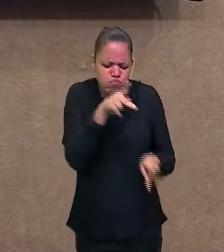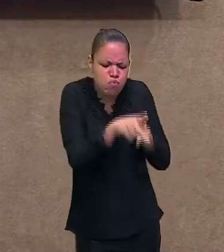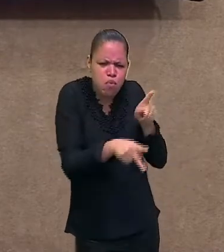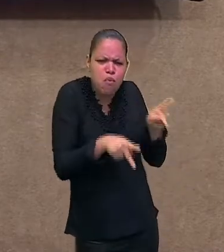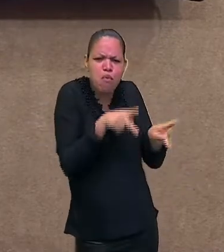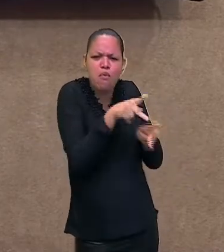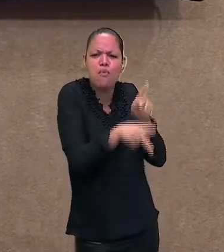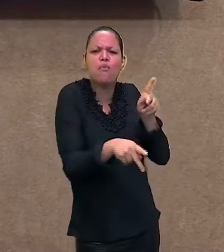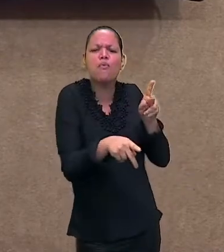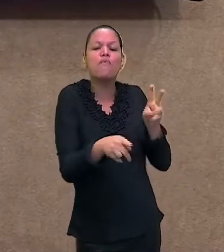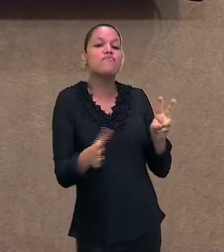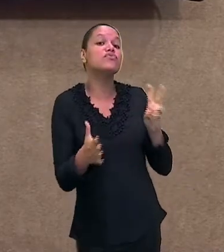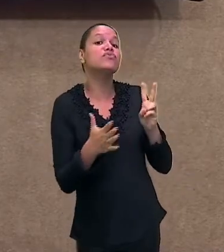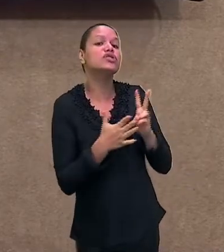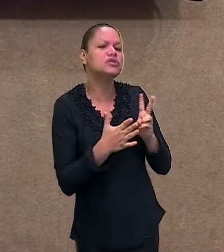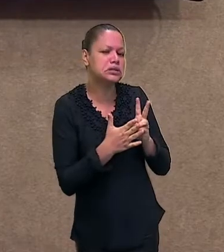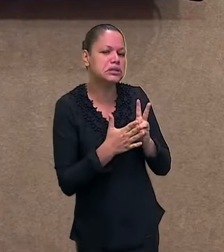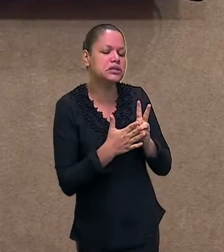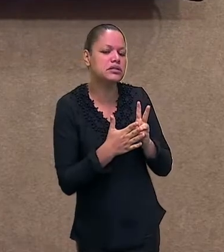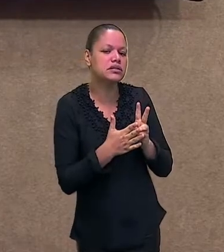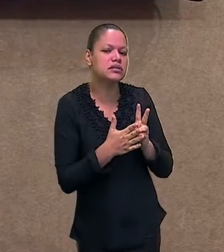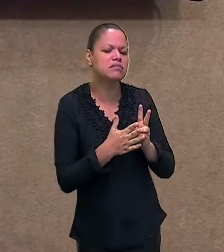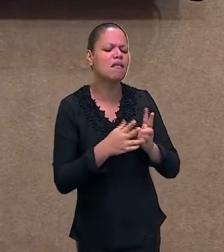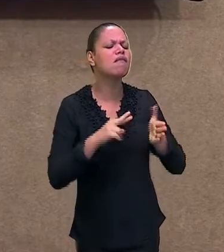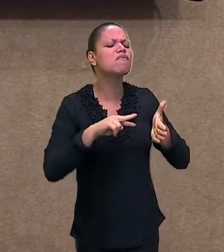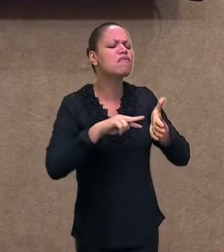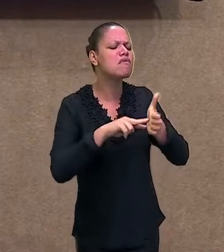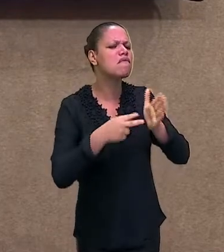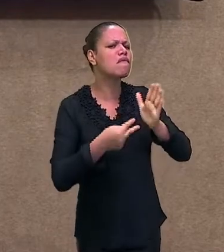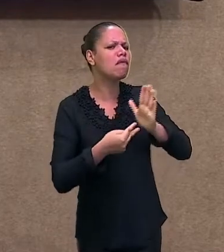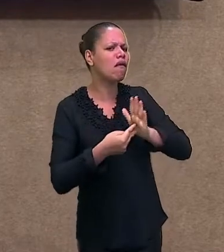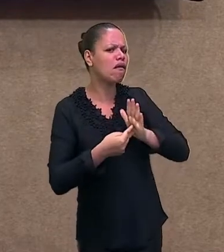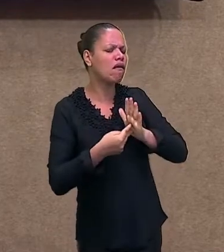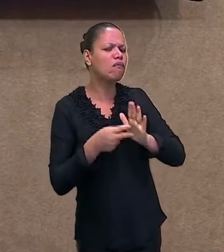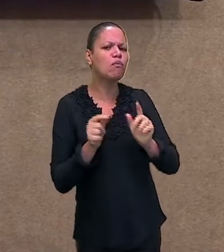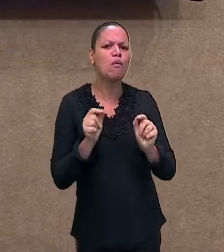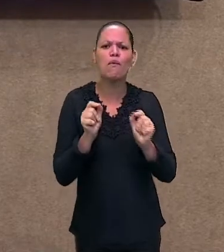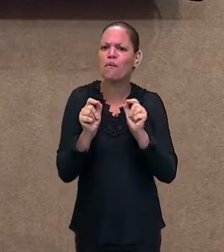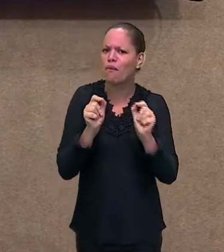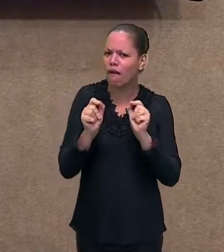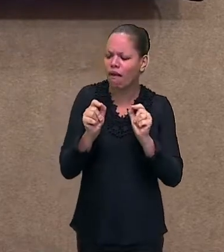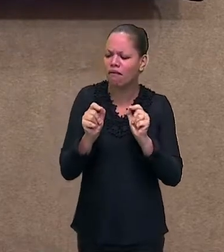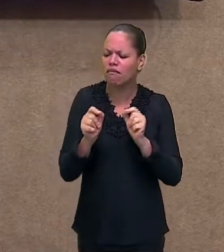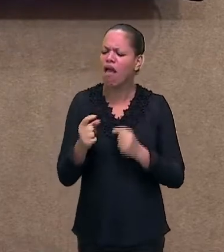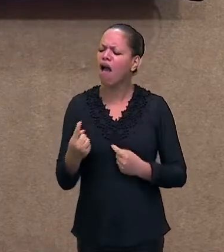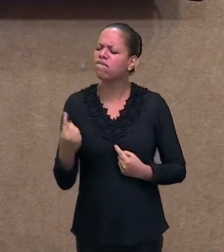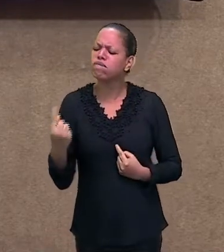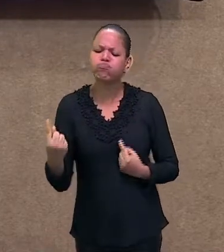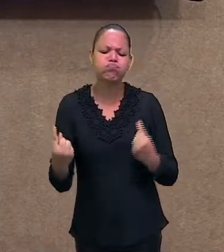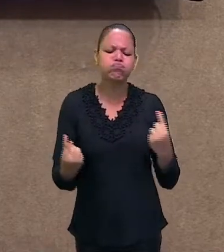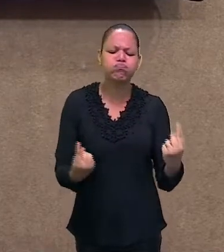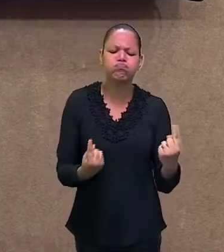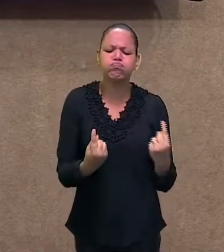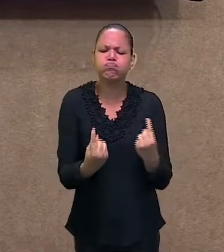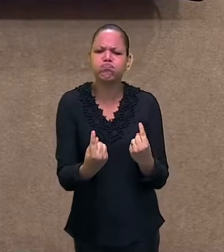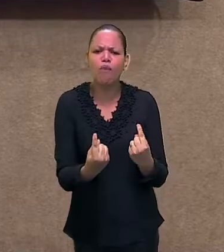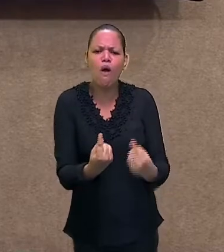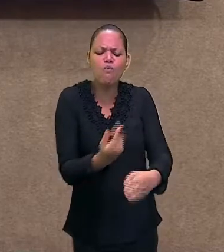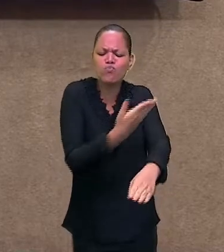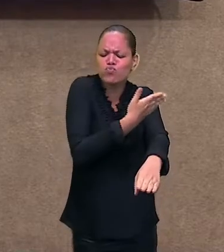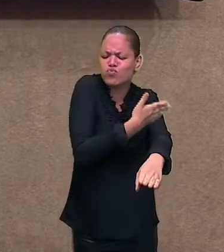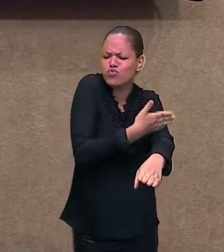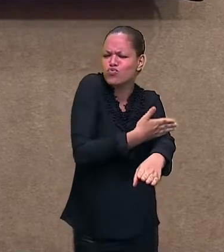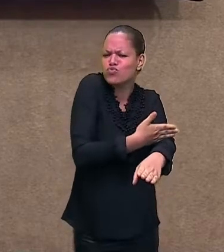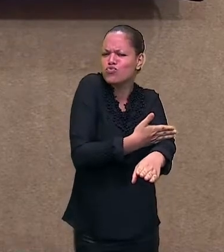significa isso? Vários povos indígenas. Cada povo com seu costume, com a sua forma